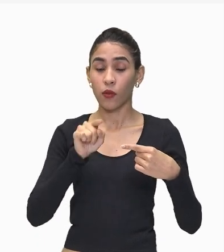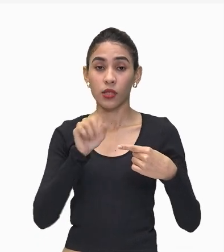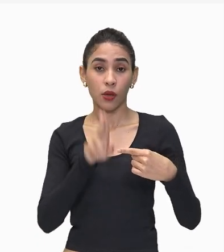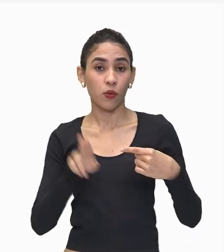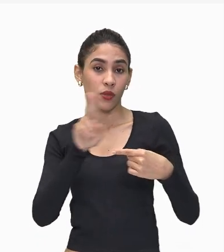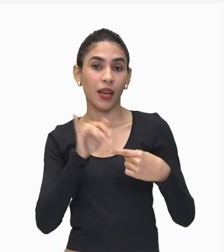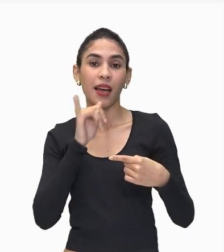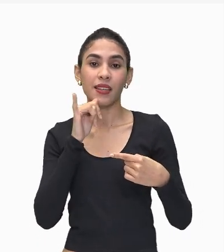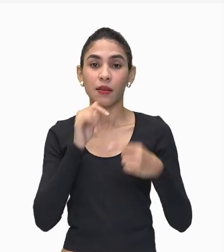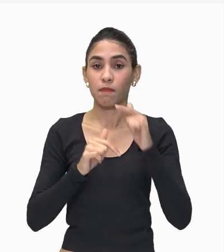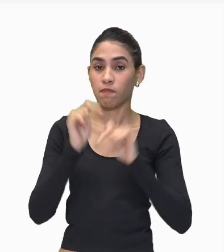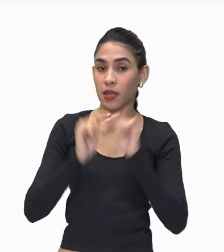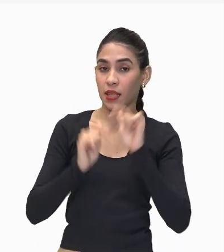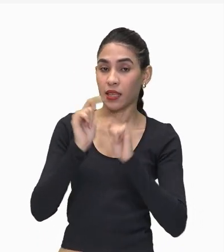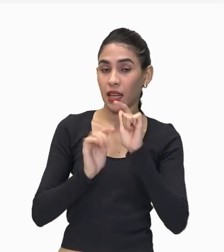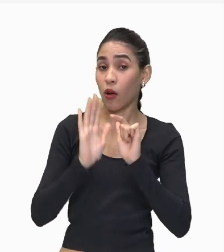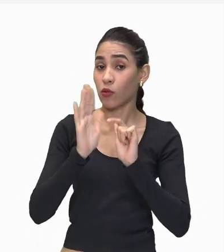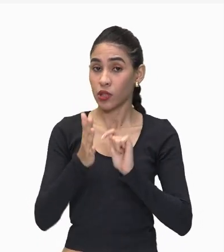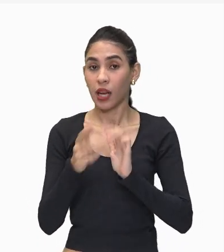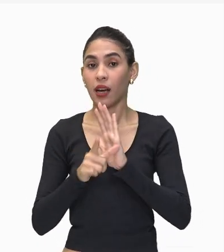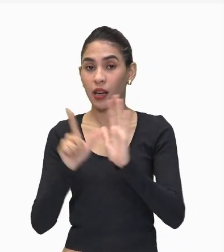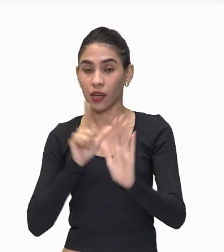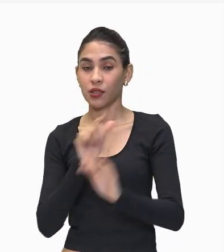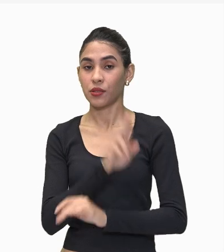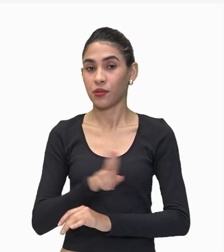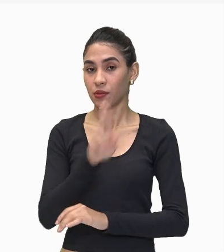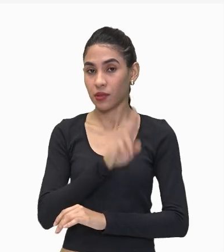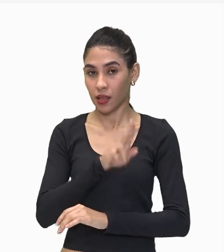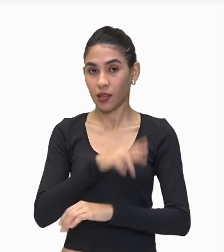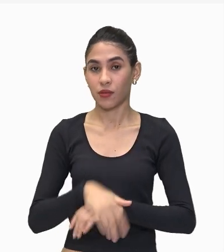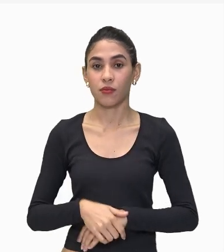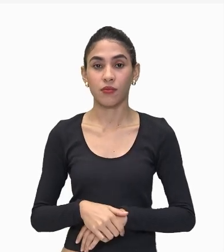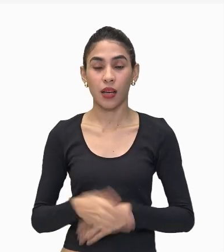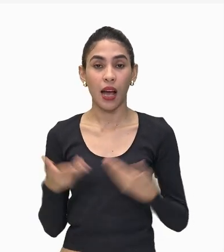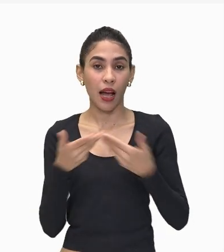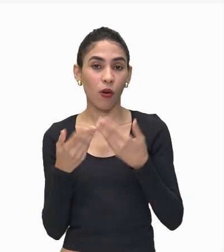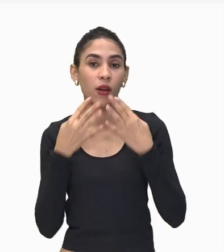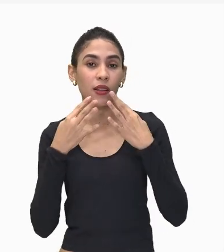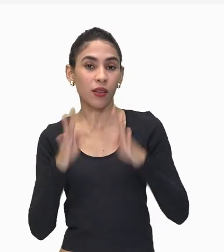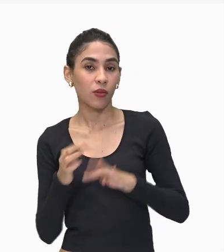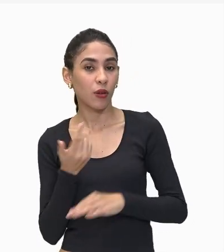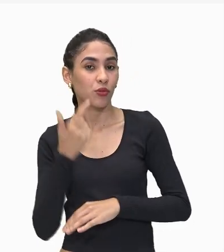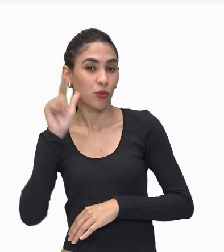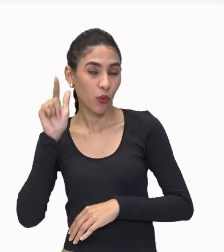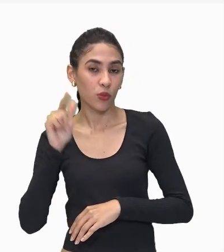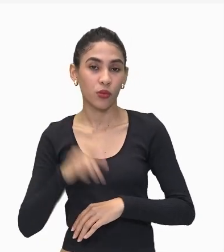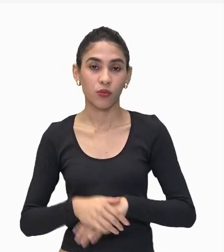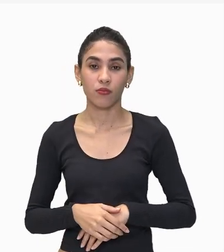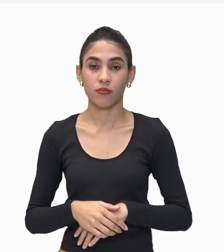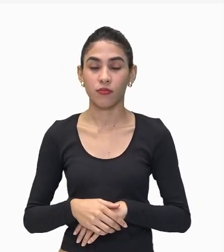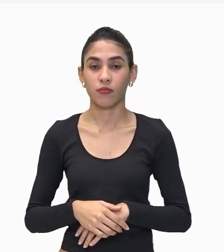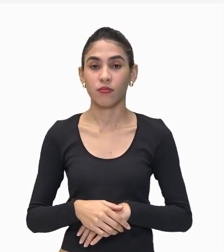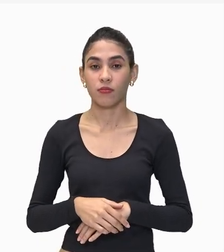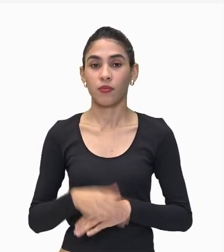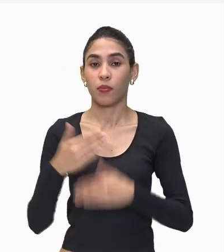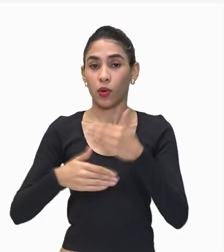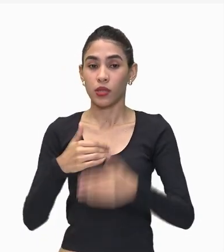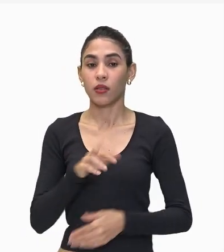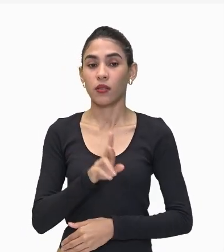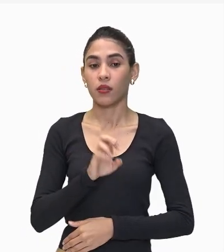produto Que já Foi utilizado E tornando Ele matéria Prima De um Outro Produto Fazendo O processo De